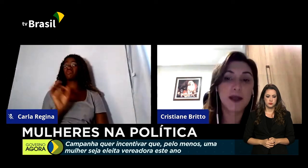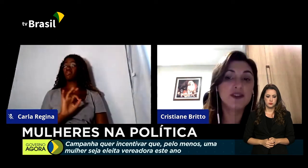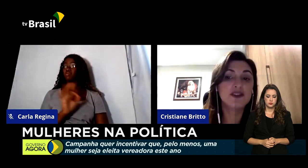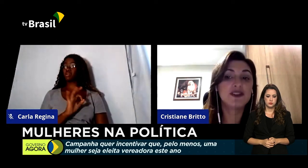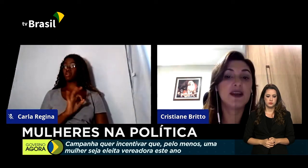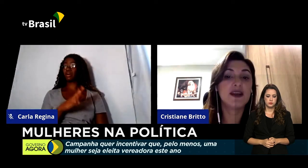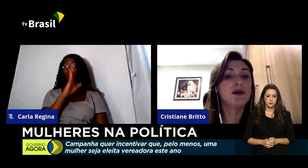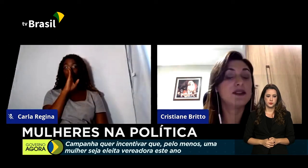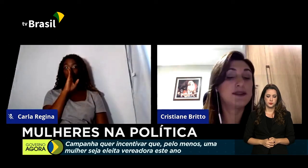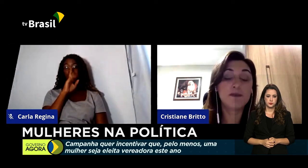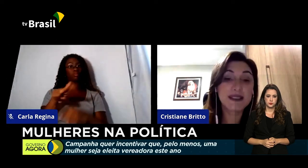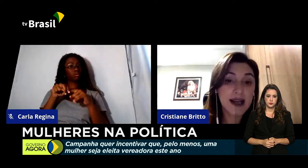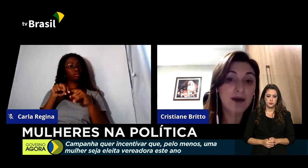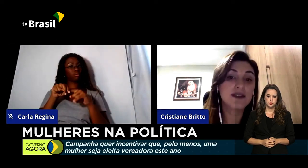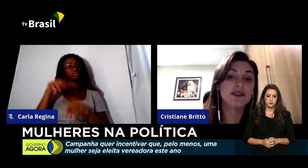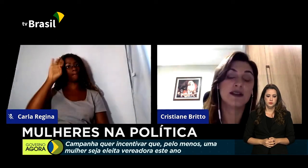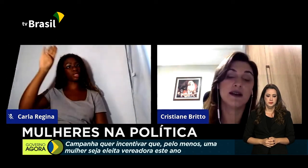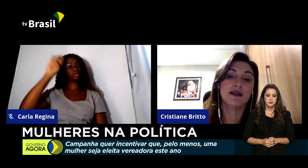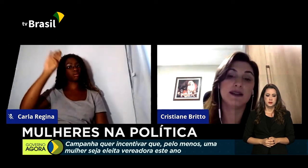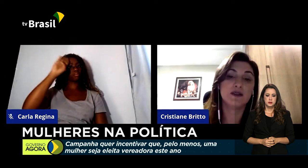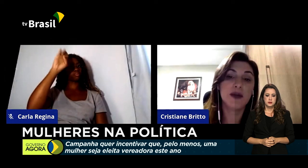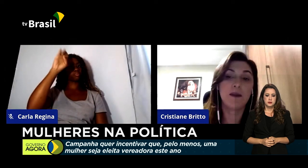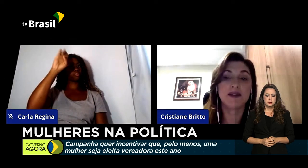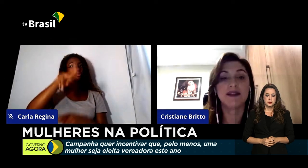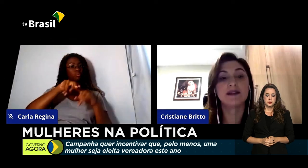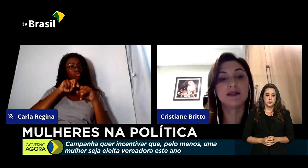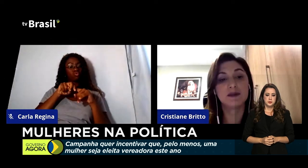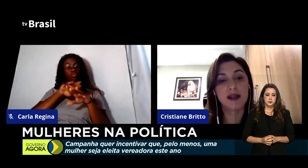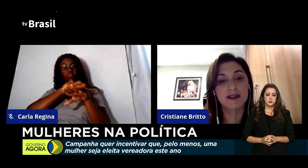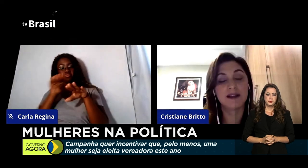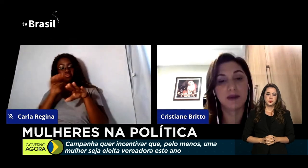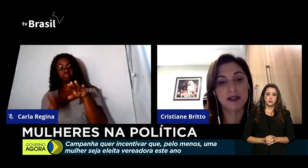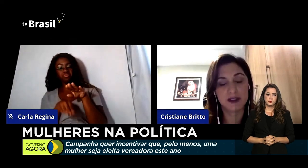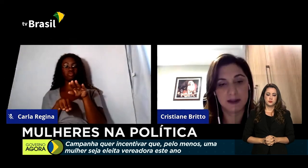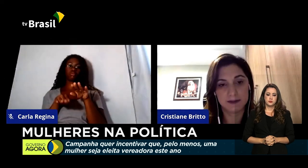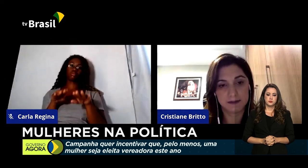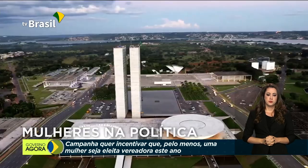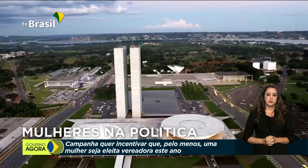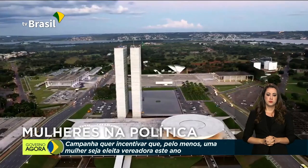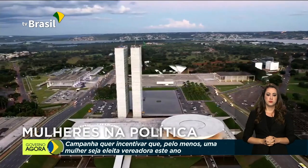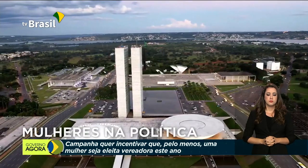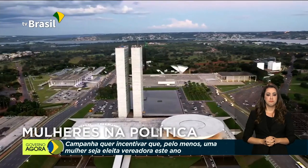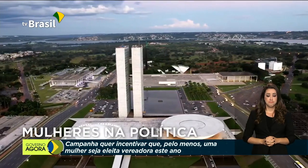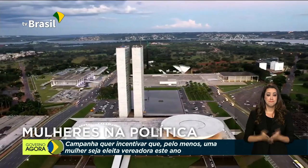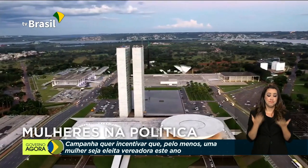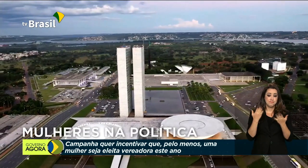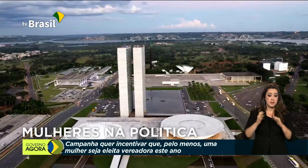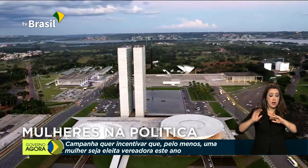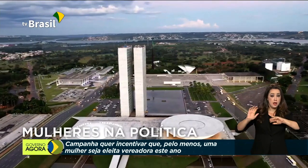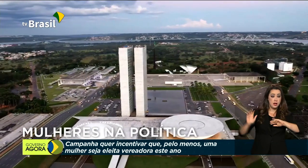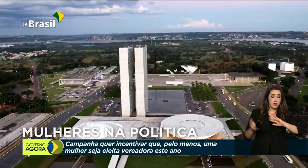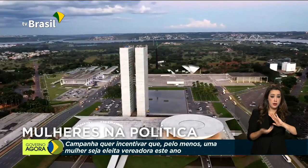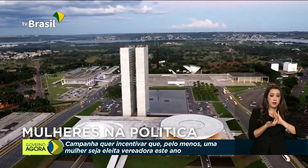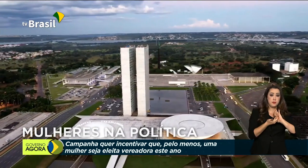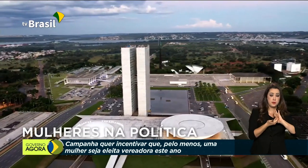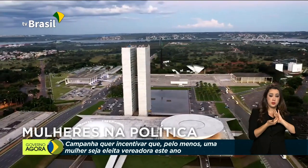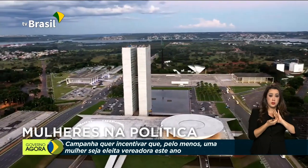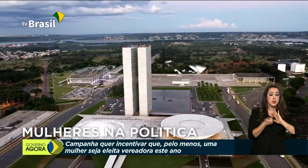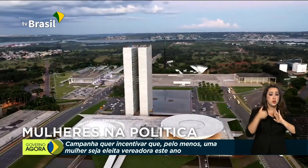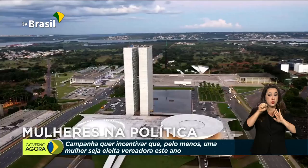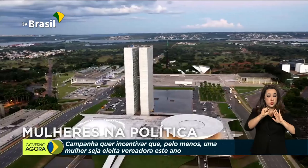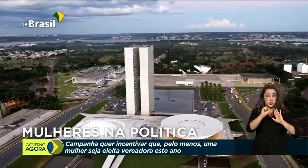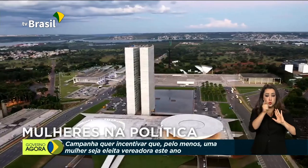despeito de ser uma das principais causas da subrepresentação das mulheres na política. A Câmara dos Deputados e 18